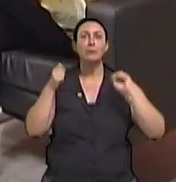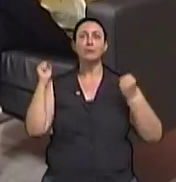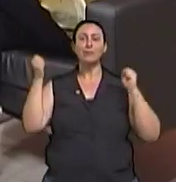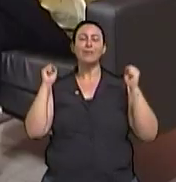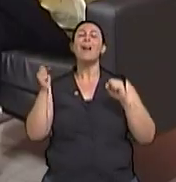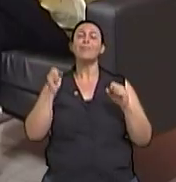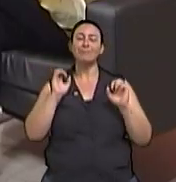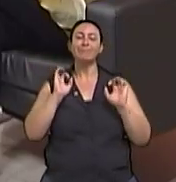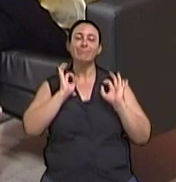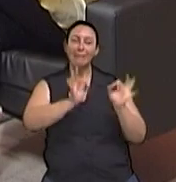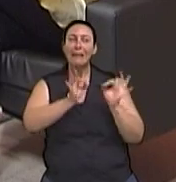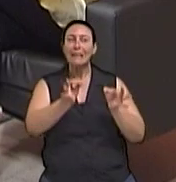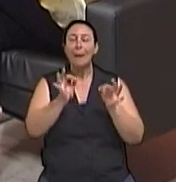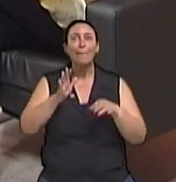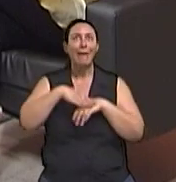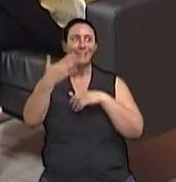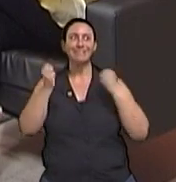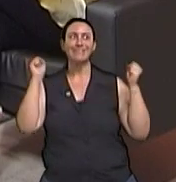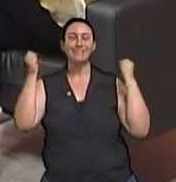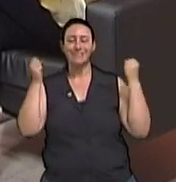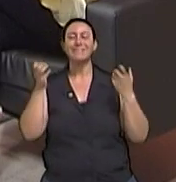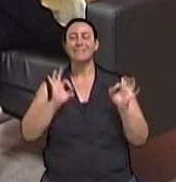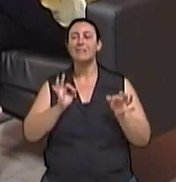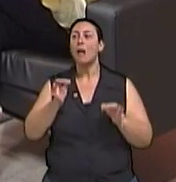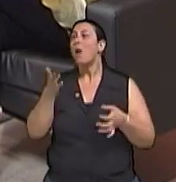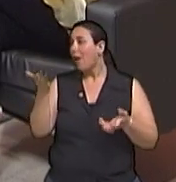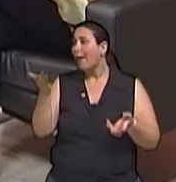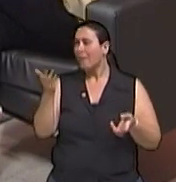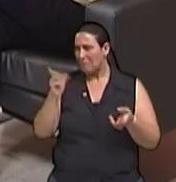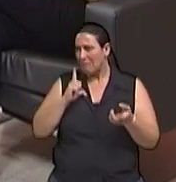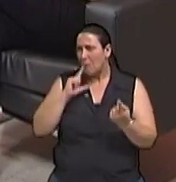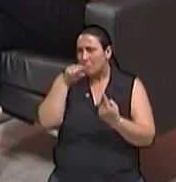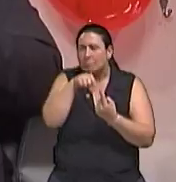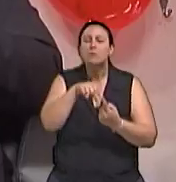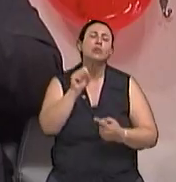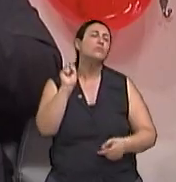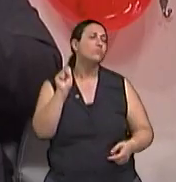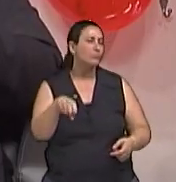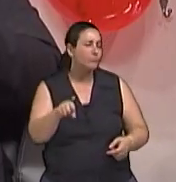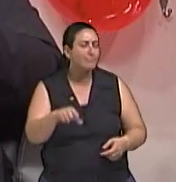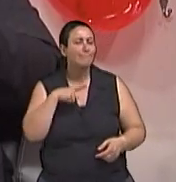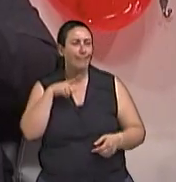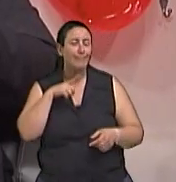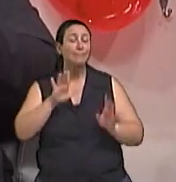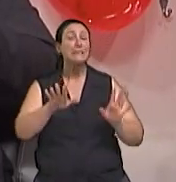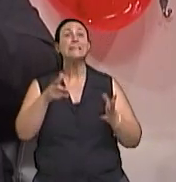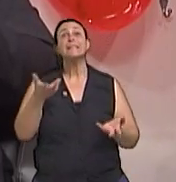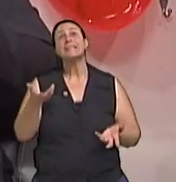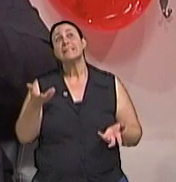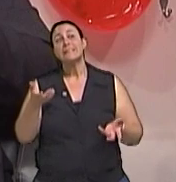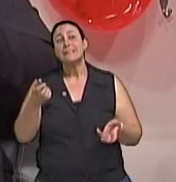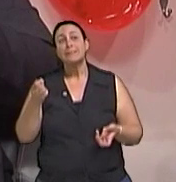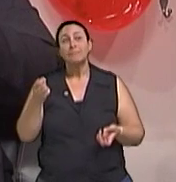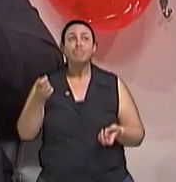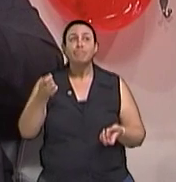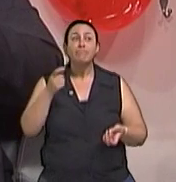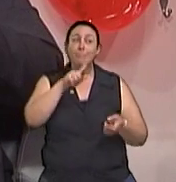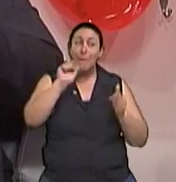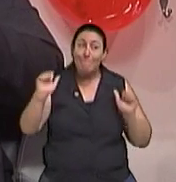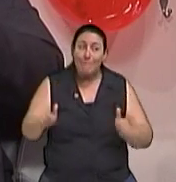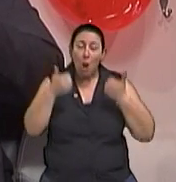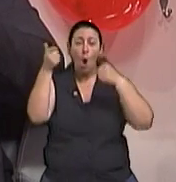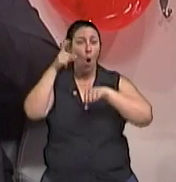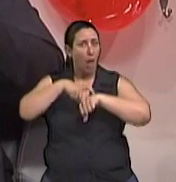Mais ativo, né? ativo e vai custar dormir. Tem a ver, doutor? Tem, tem alguma relação, né? Então, o melhor